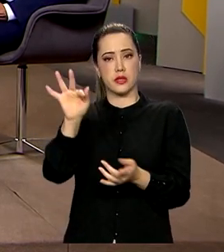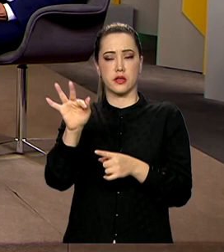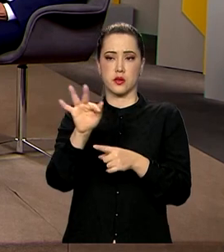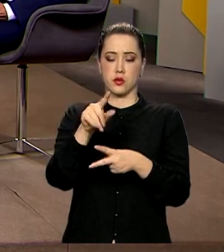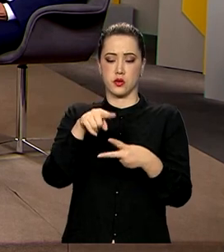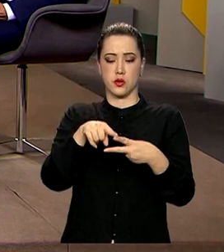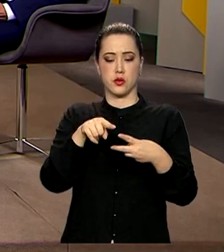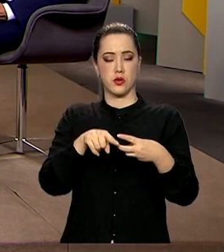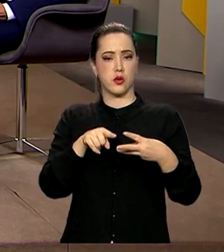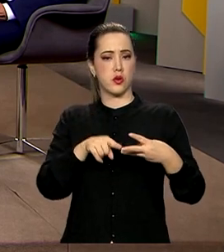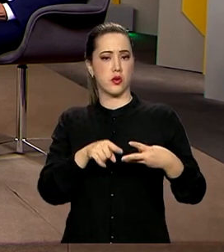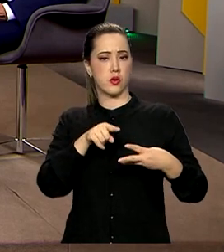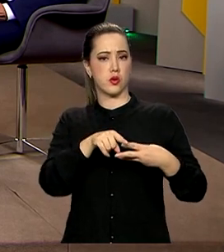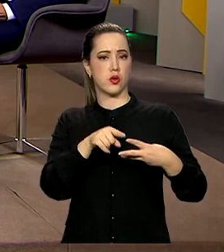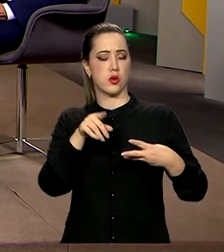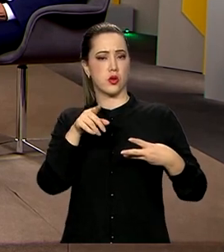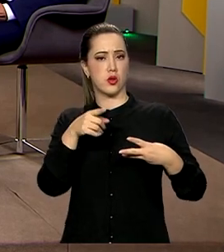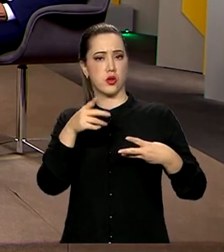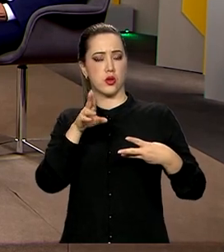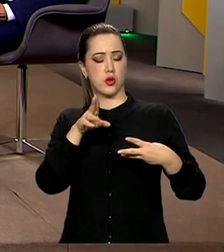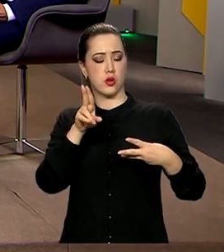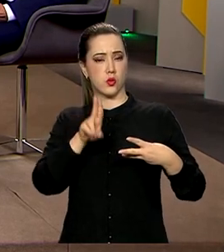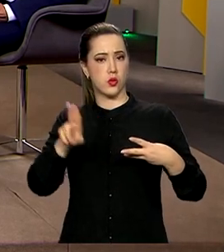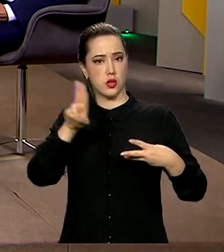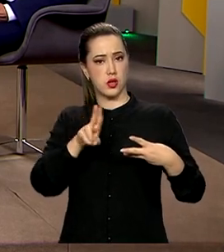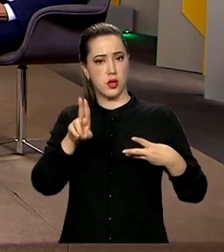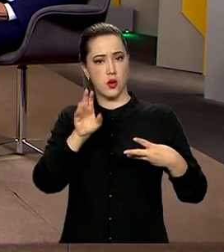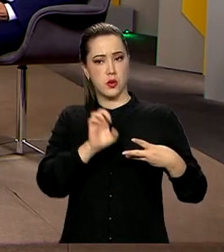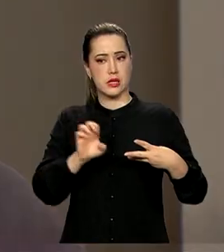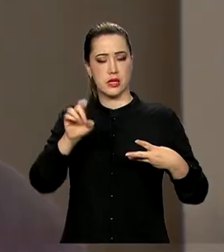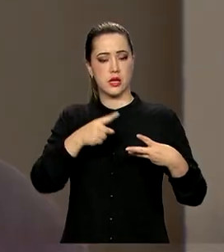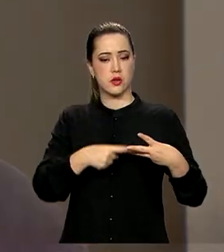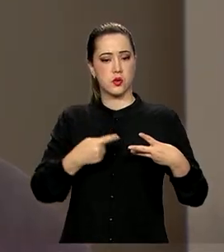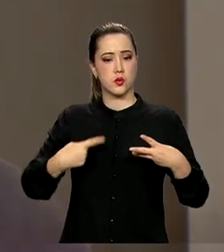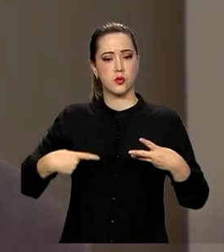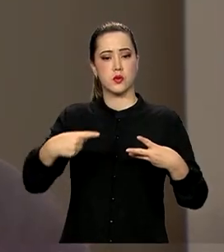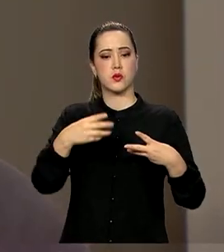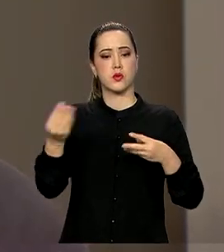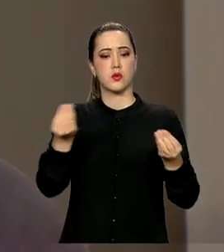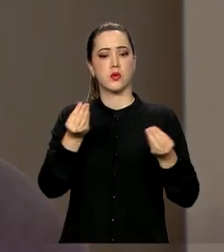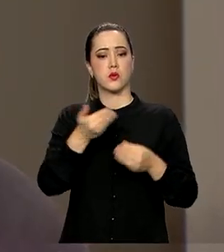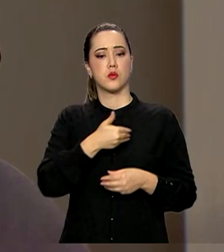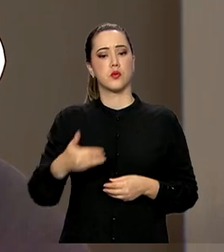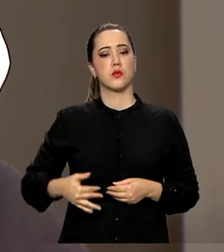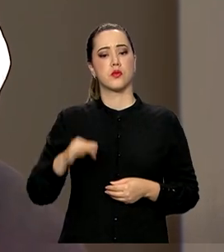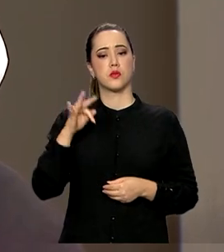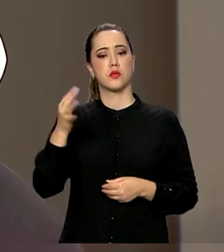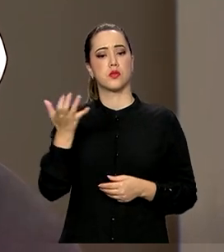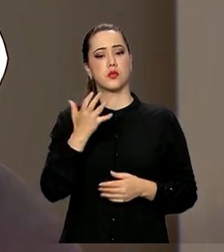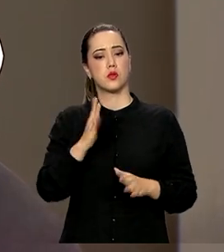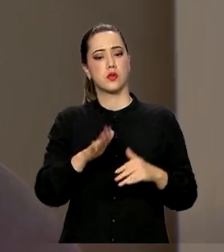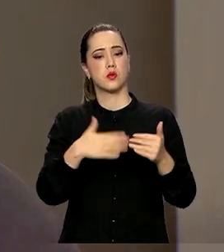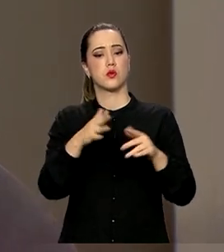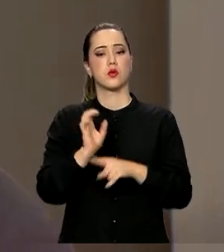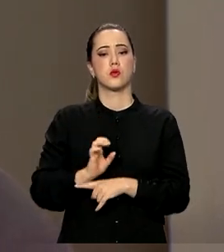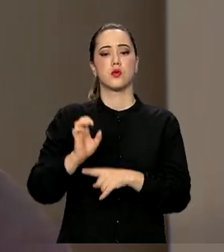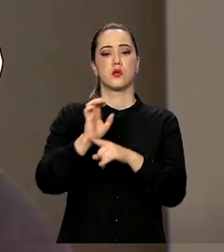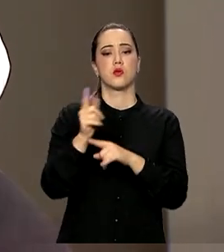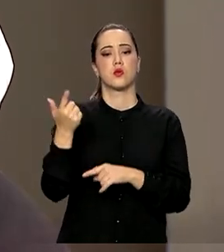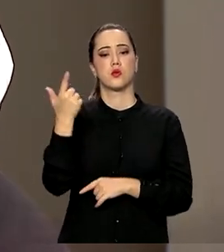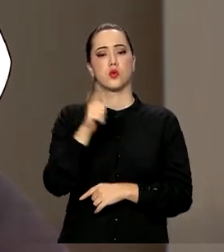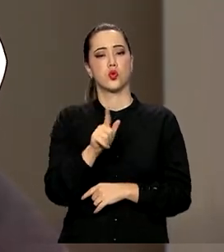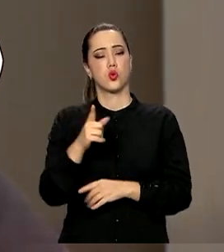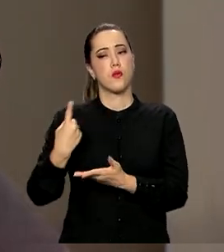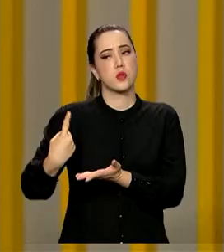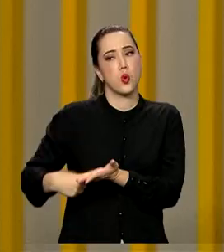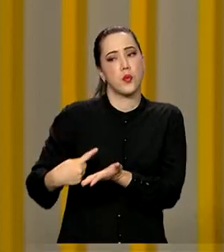né? União, estados, municípios. E de que forma o governo federal pretende, com a caravana nos estados, retomar